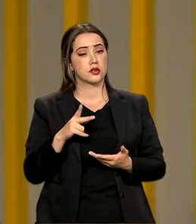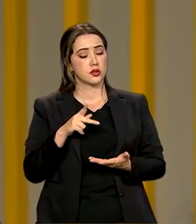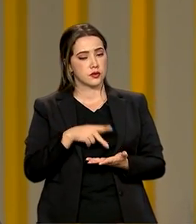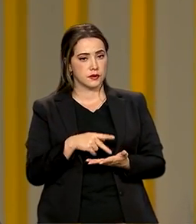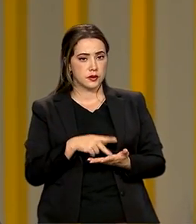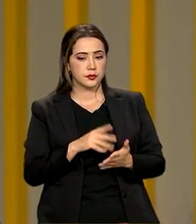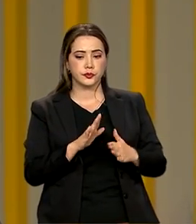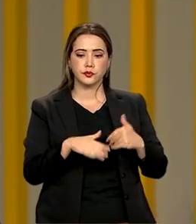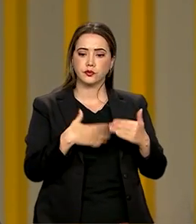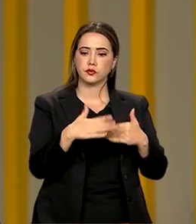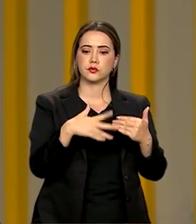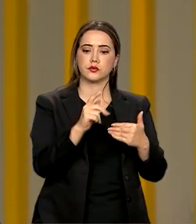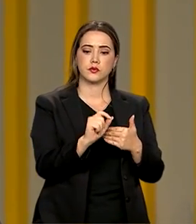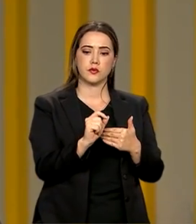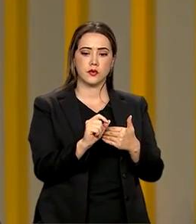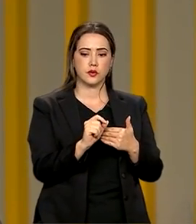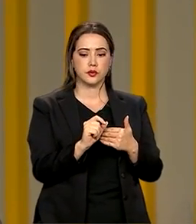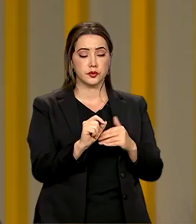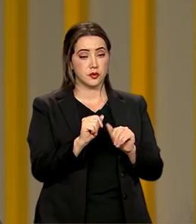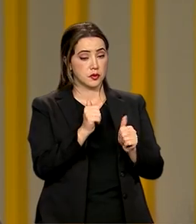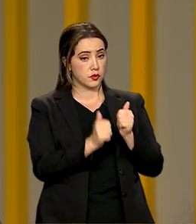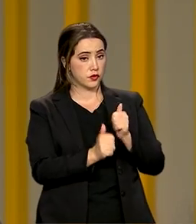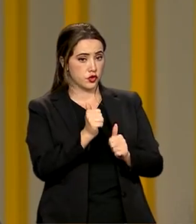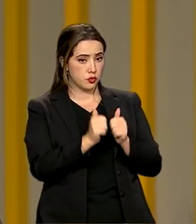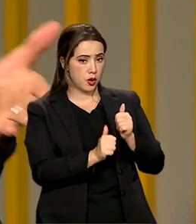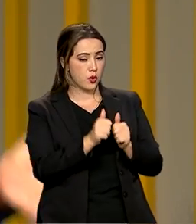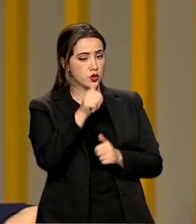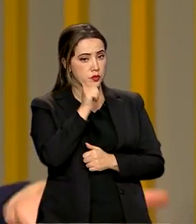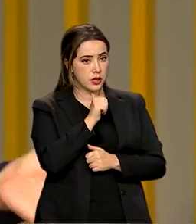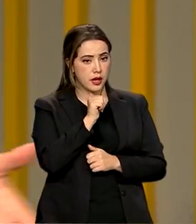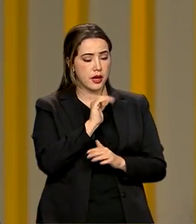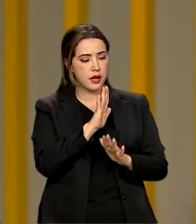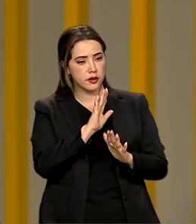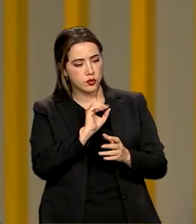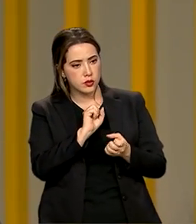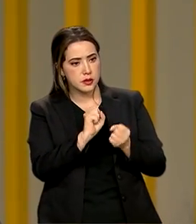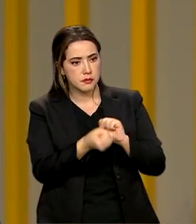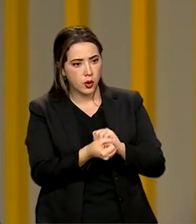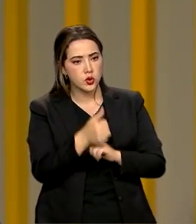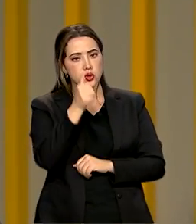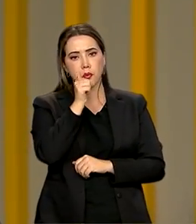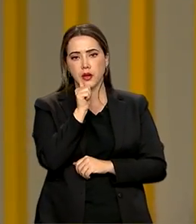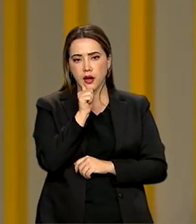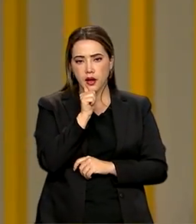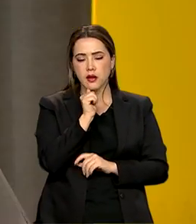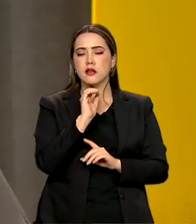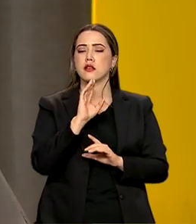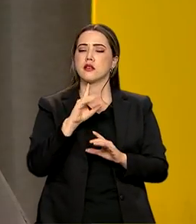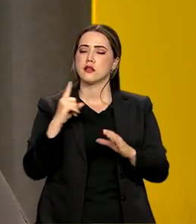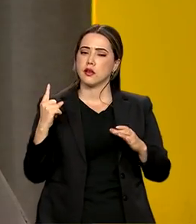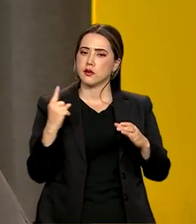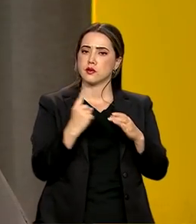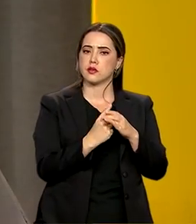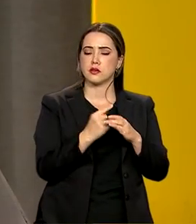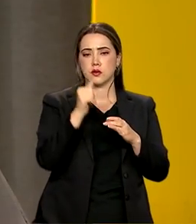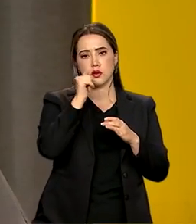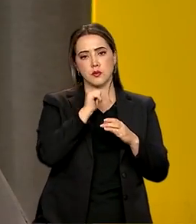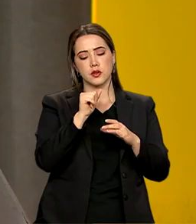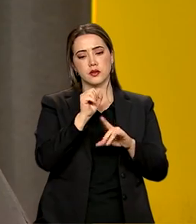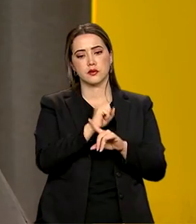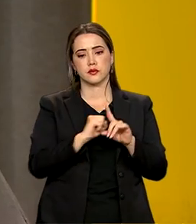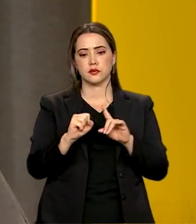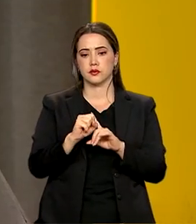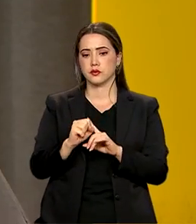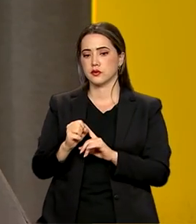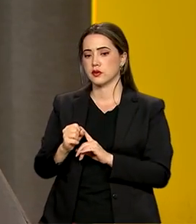de um desenvolvimento do futebol feminino, do esporte feminino e da inserção da mulher na sociedade. Ministra, antes de mais nada,